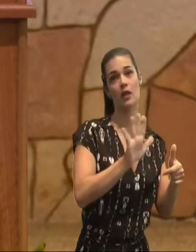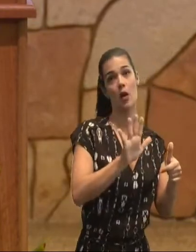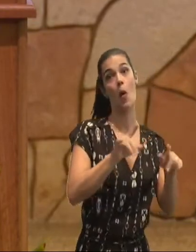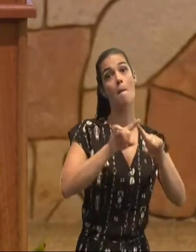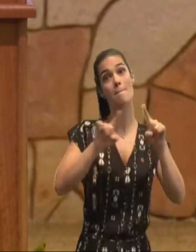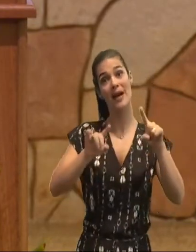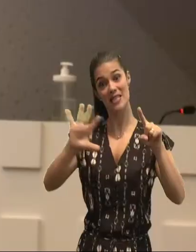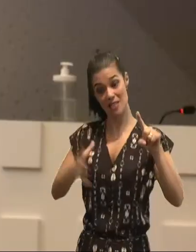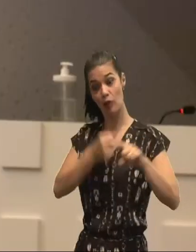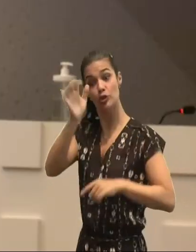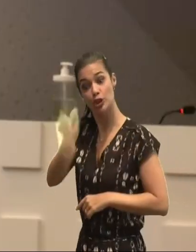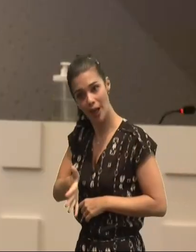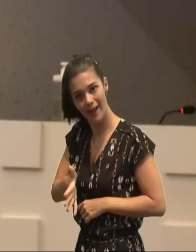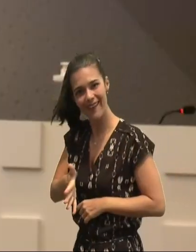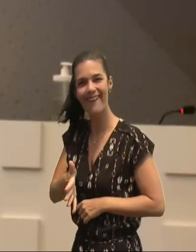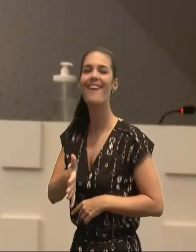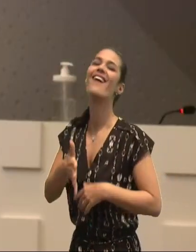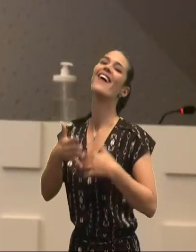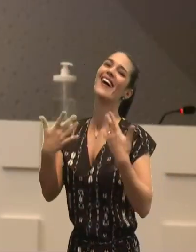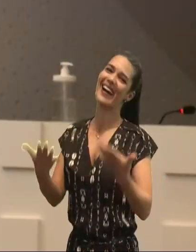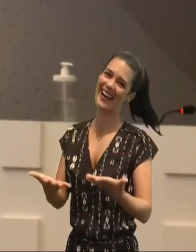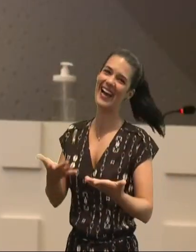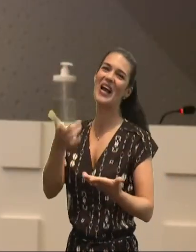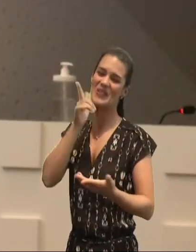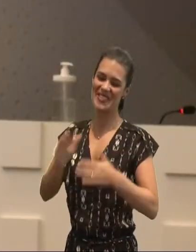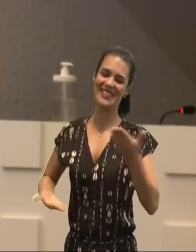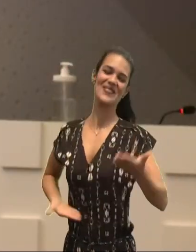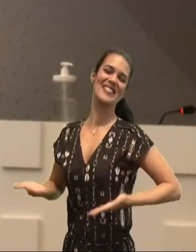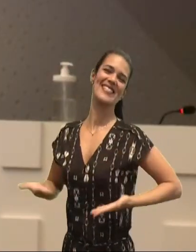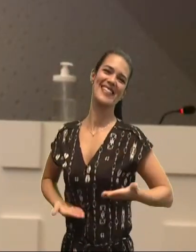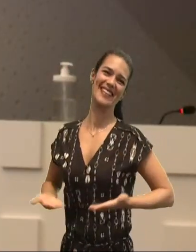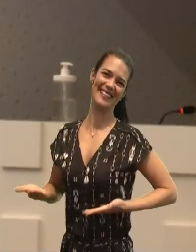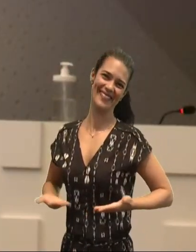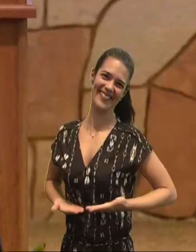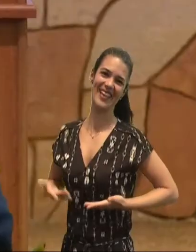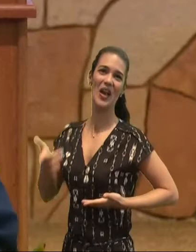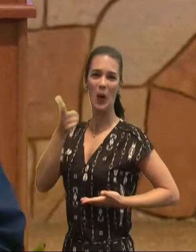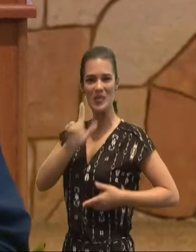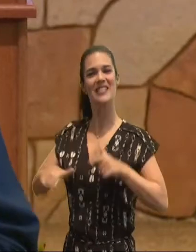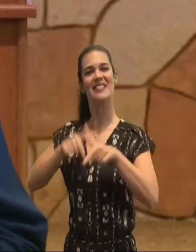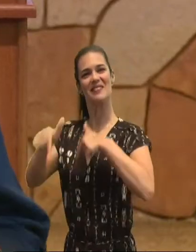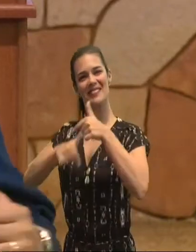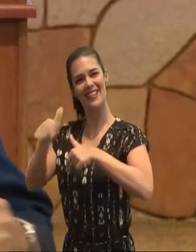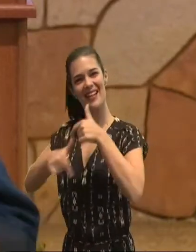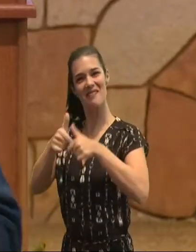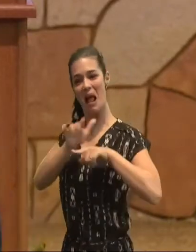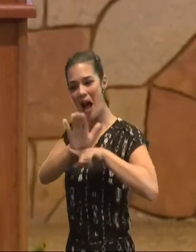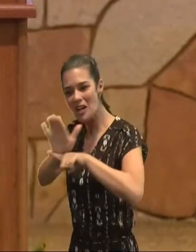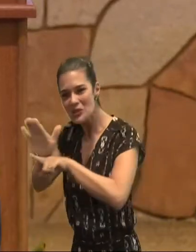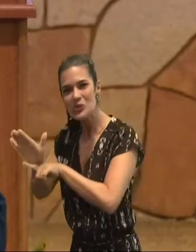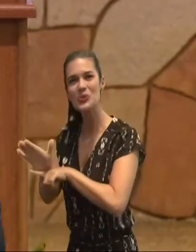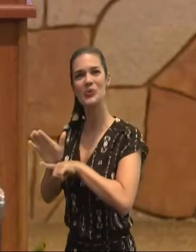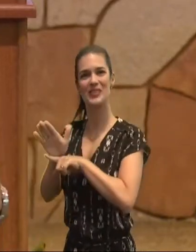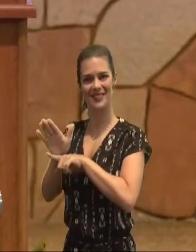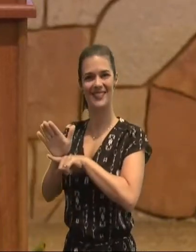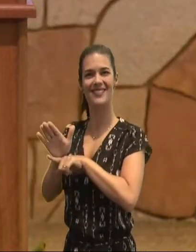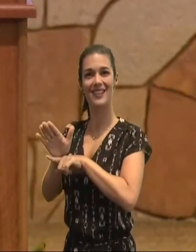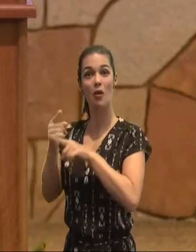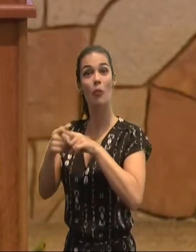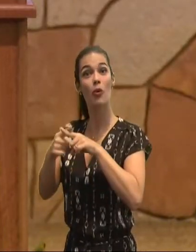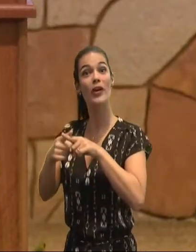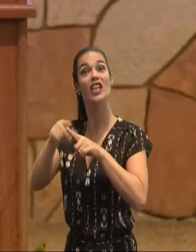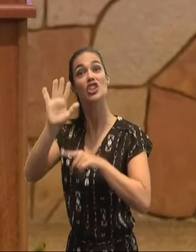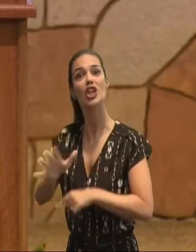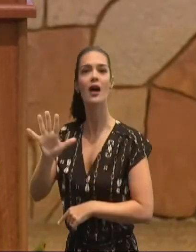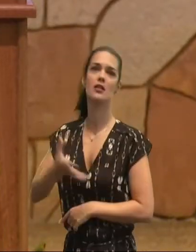nós trabalhamos, porque servimos, a Deus, então, a nossa, a nossa obra, o que